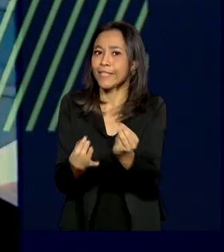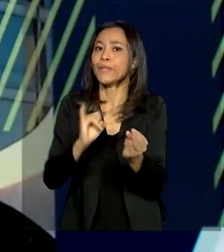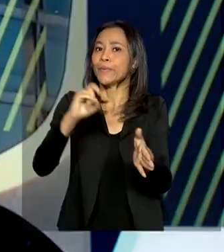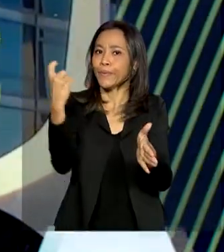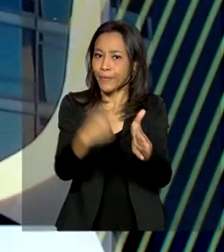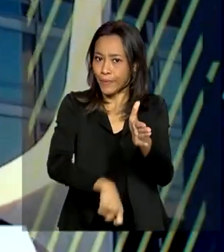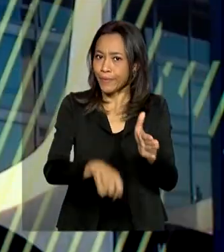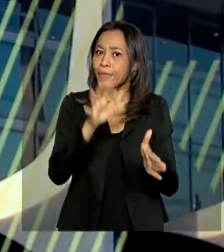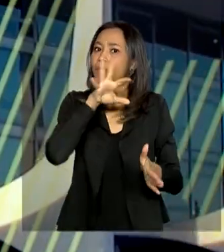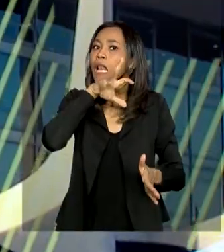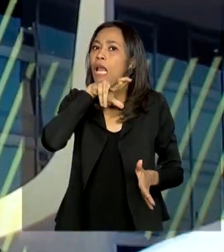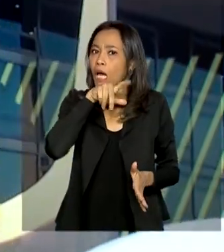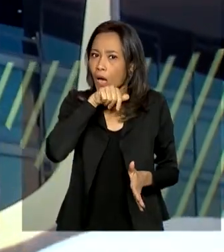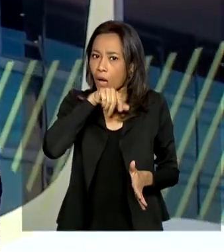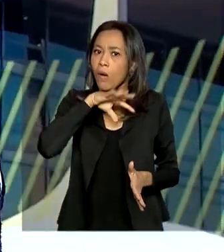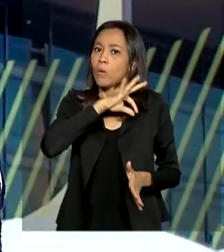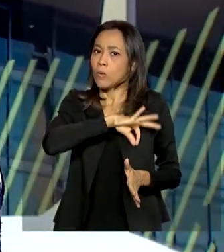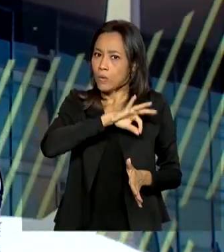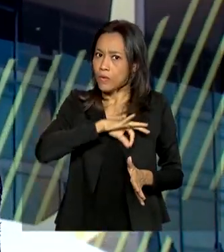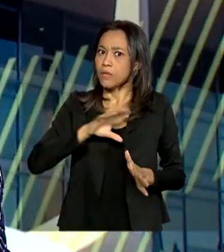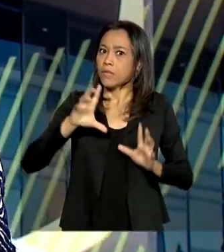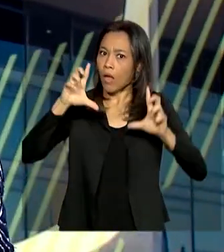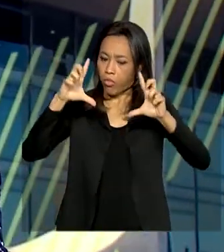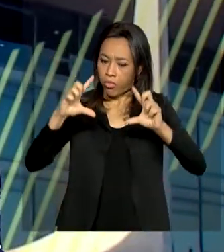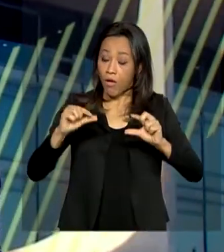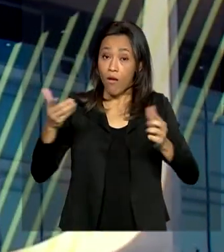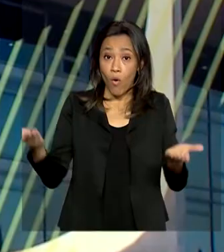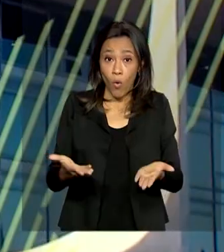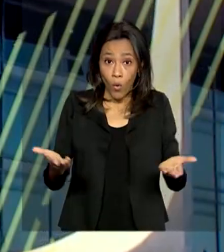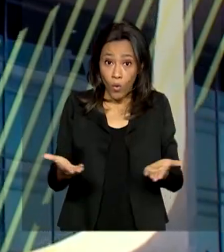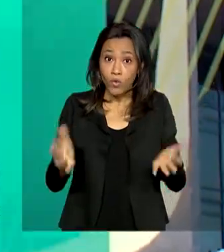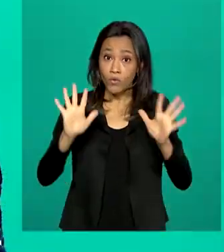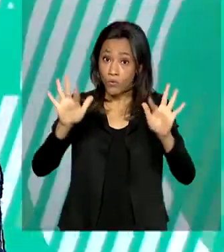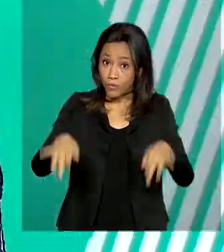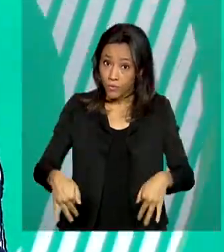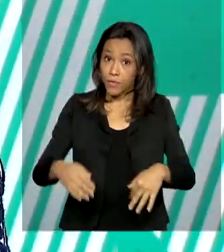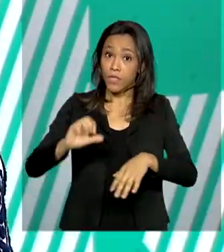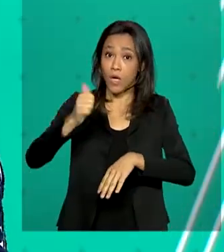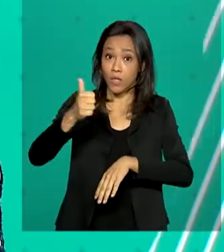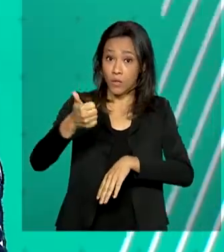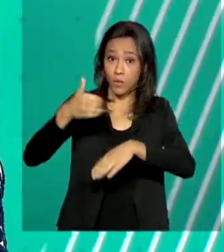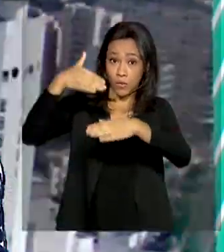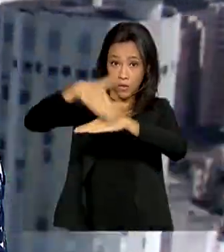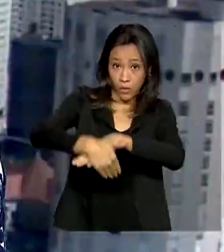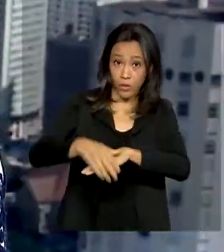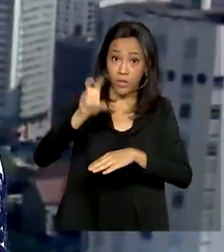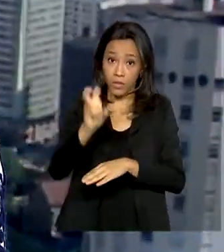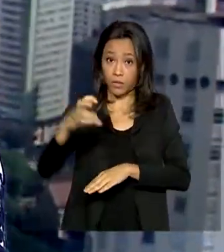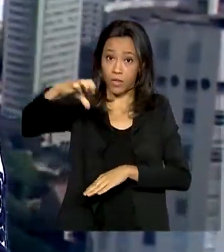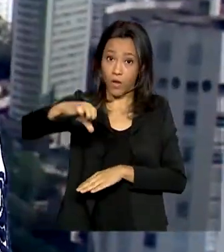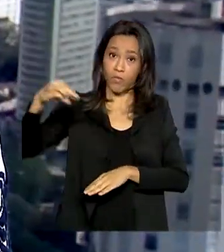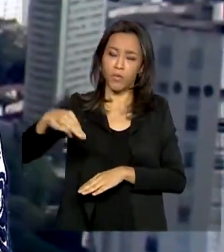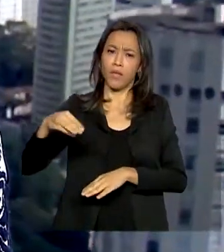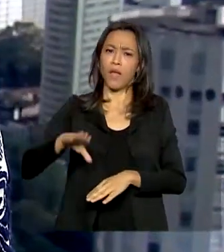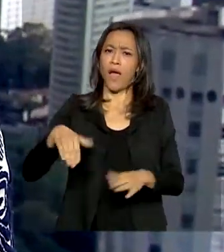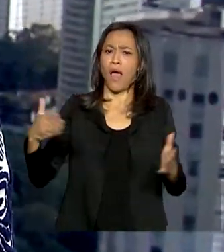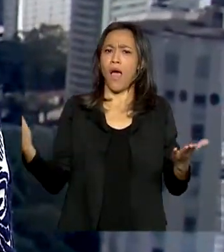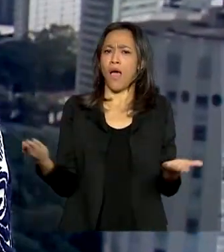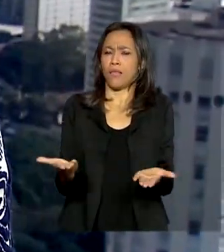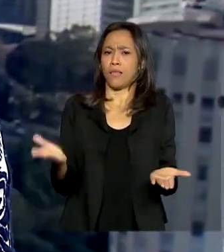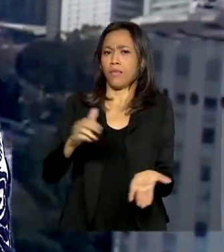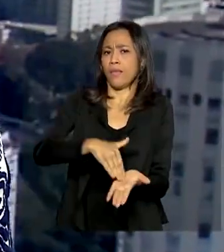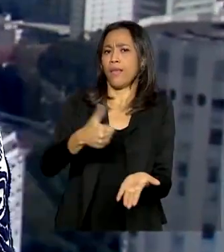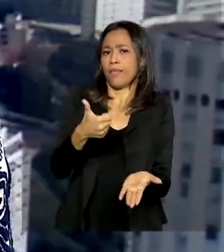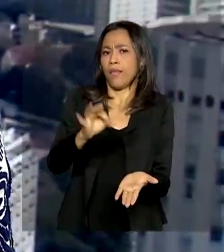O prazo está terminando. Vai até as 23 horas e 59 minutos de hoje. Até as 10 da manhã desta terça-feira, a Receita